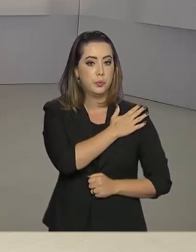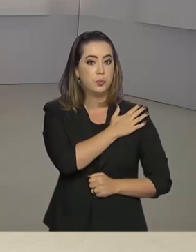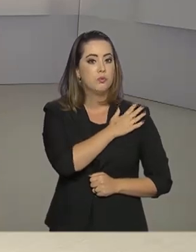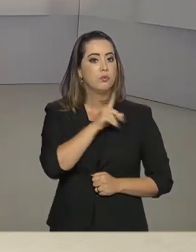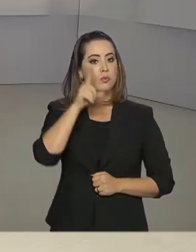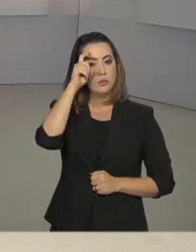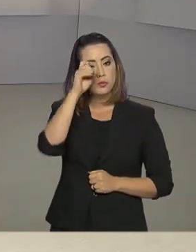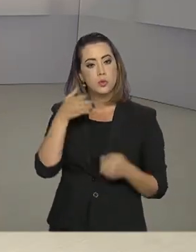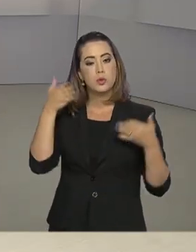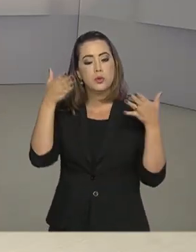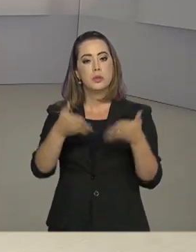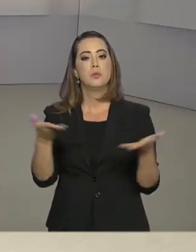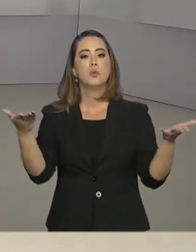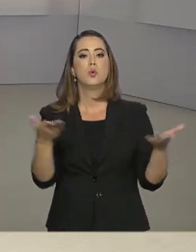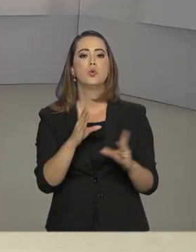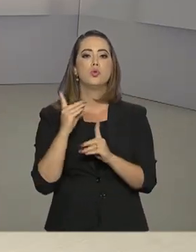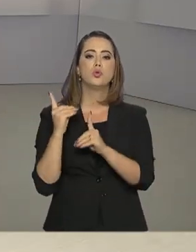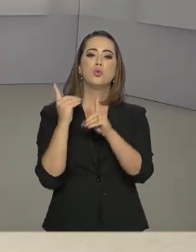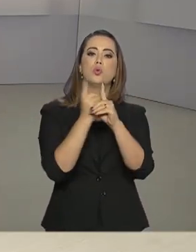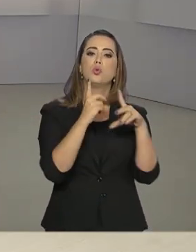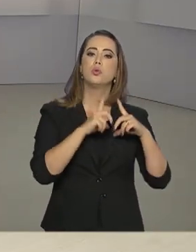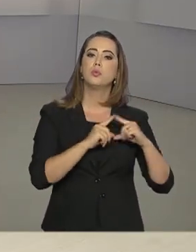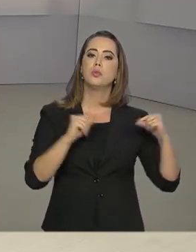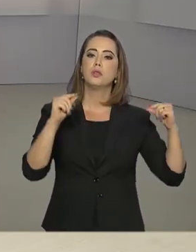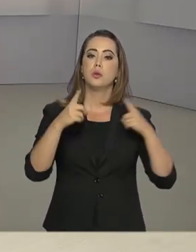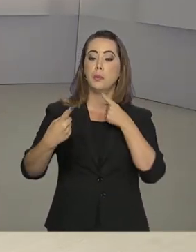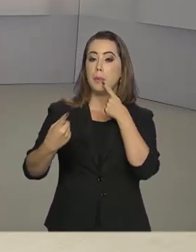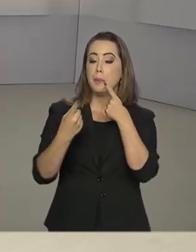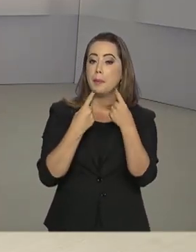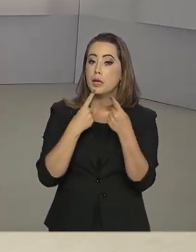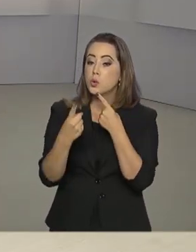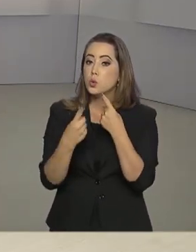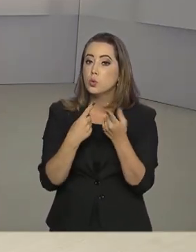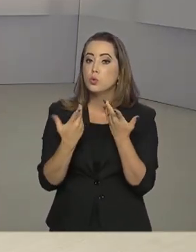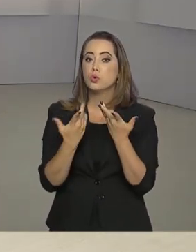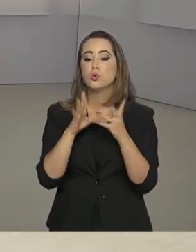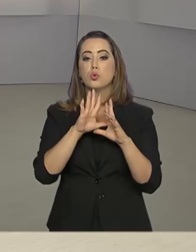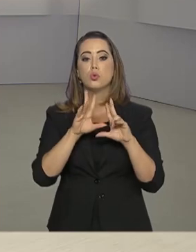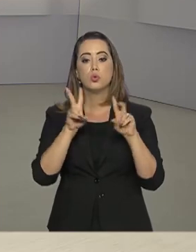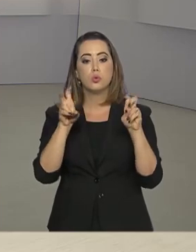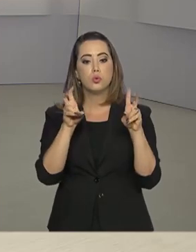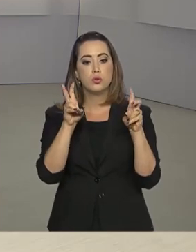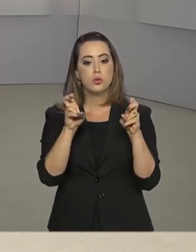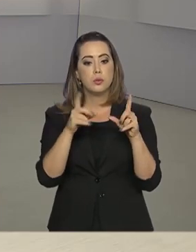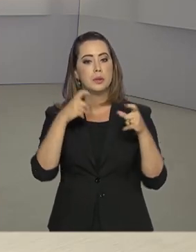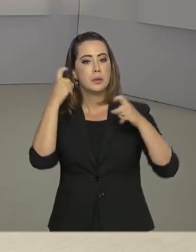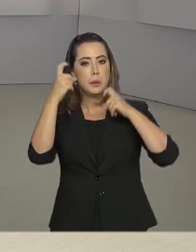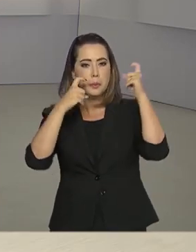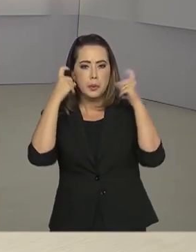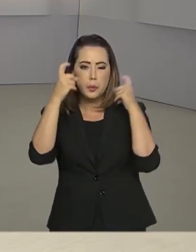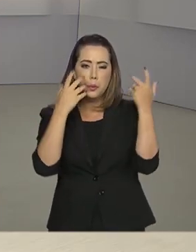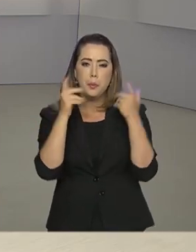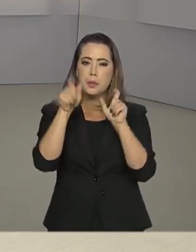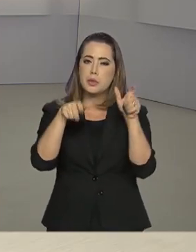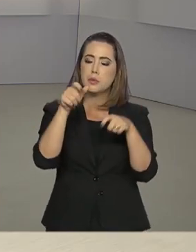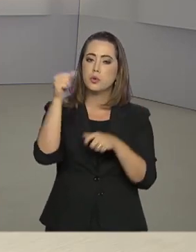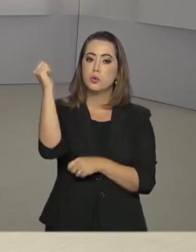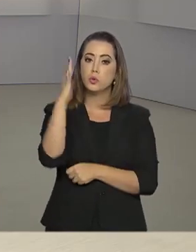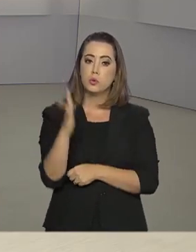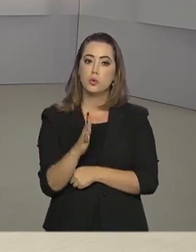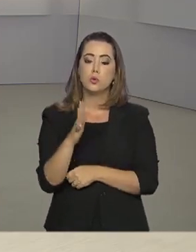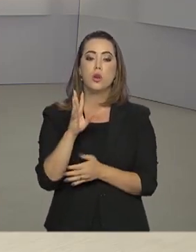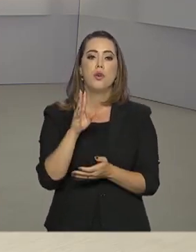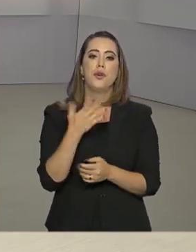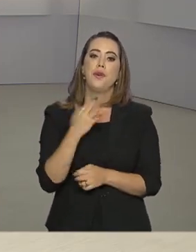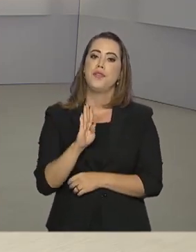Hamilton Mourão, participou hoje de um encontro aqui em Brasília para discutir um assunto que está preocupando os produtores rurais brasileiros, a